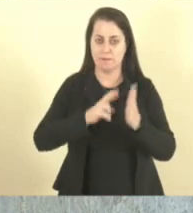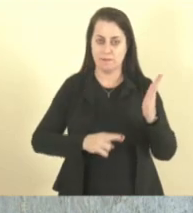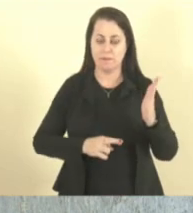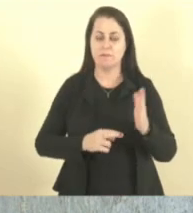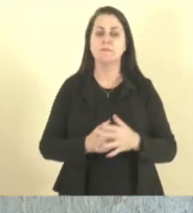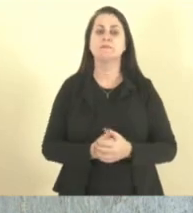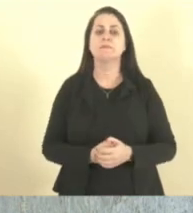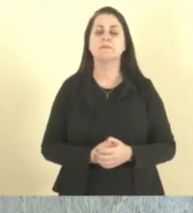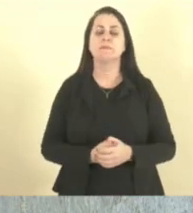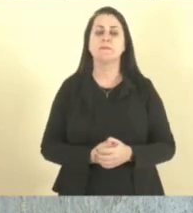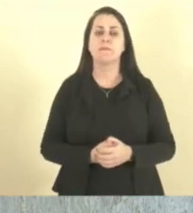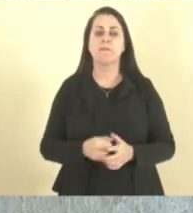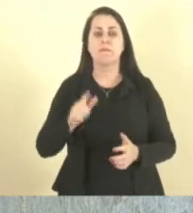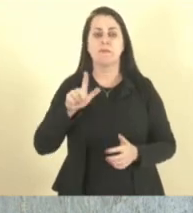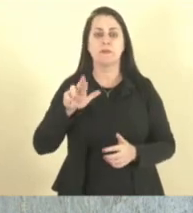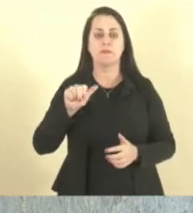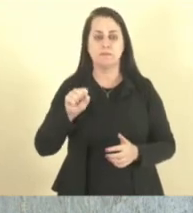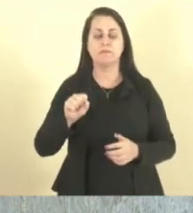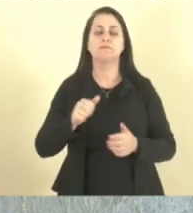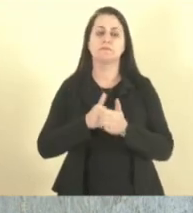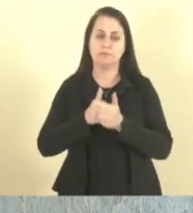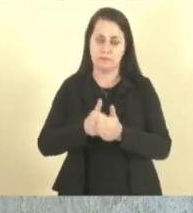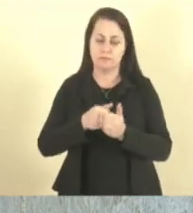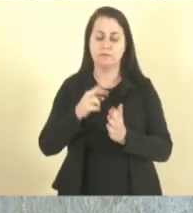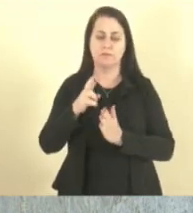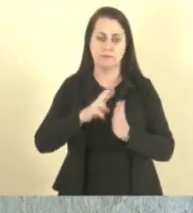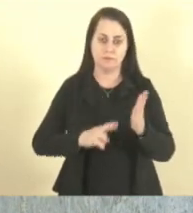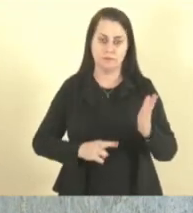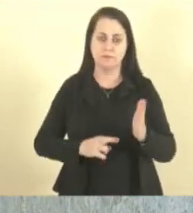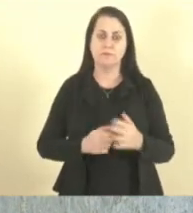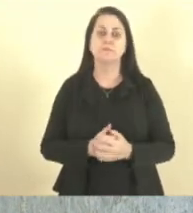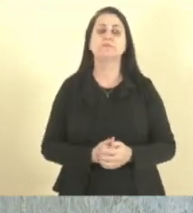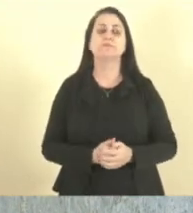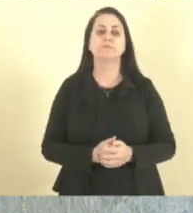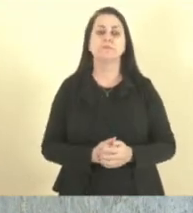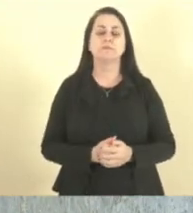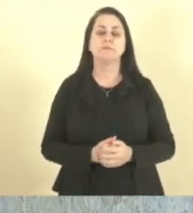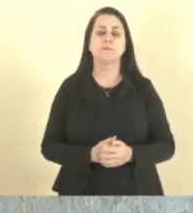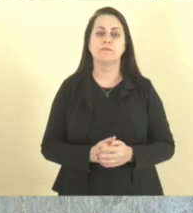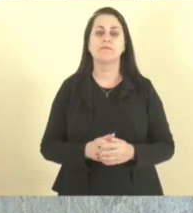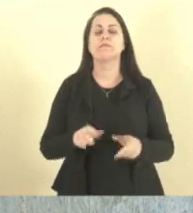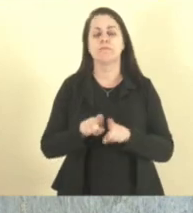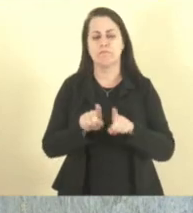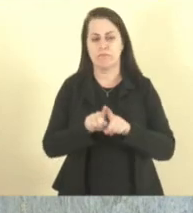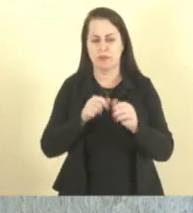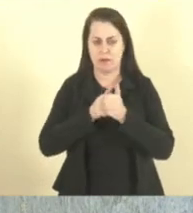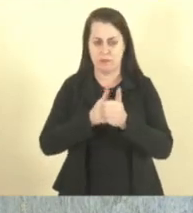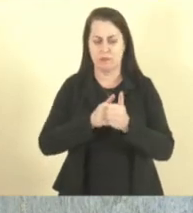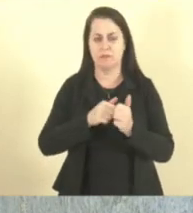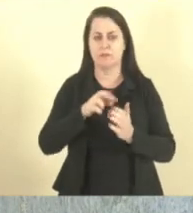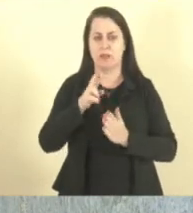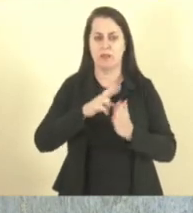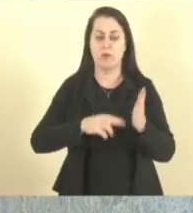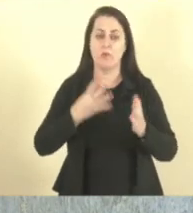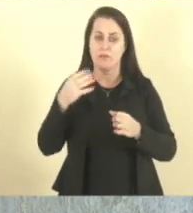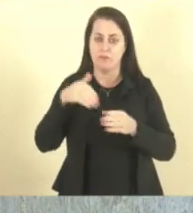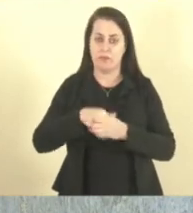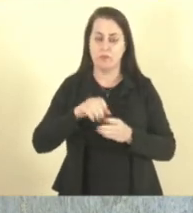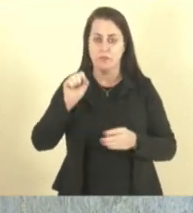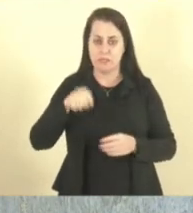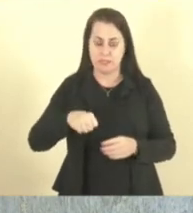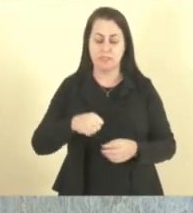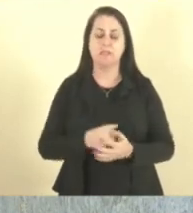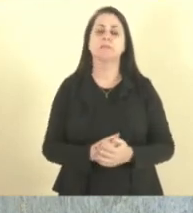deputado Lucas Caramussa. Acompanhe, presidente. Acompanhe o relator, deputado Coronel Welton. Acompanhe o relator. Também acompanhe o relator. Quatro votos sim, nenhum não